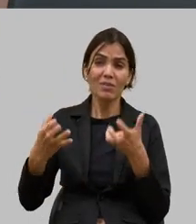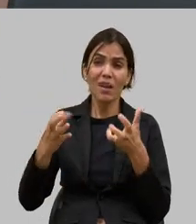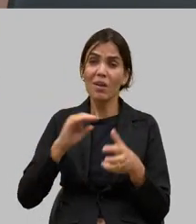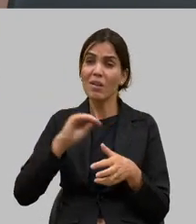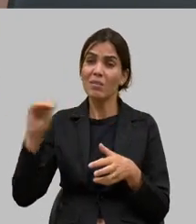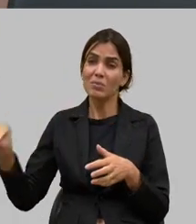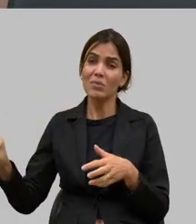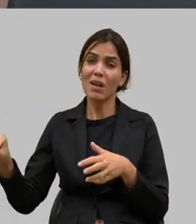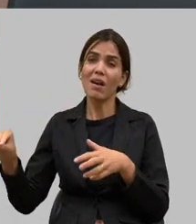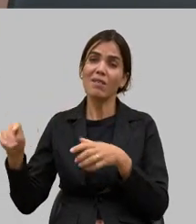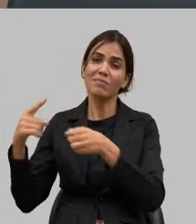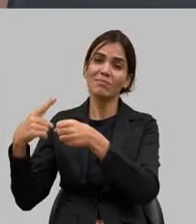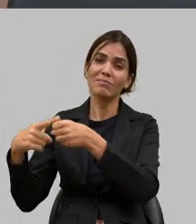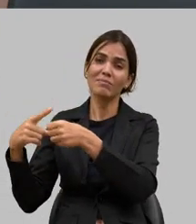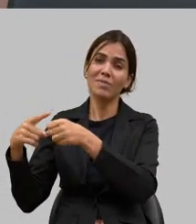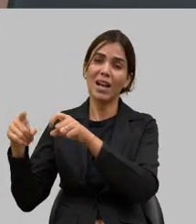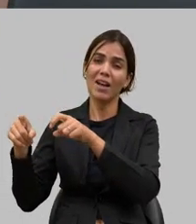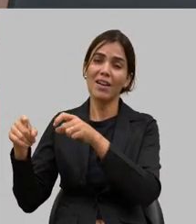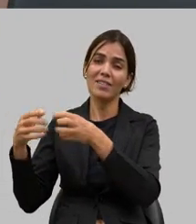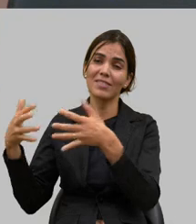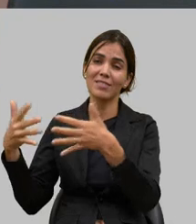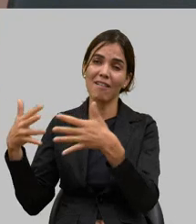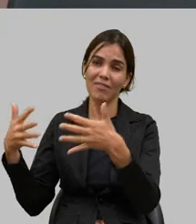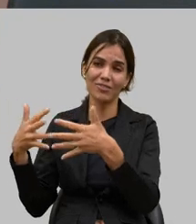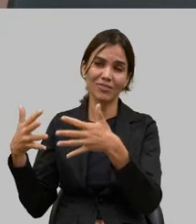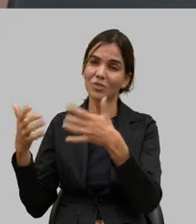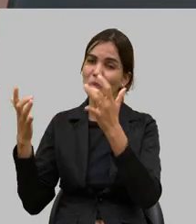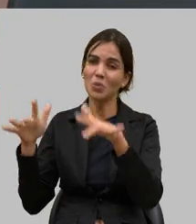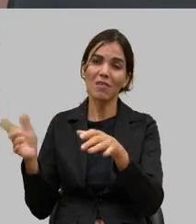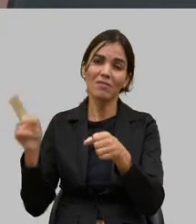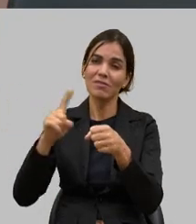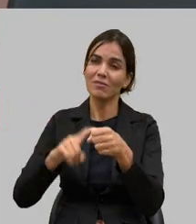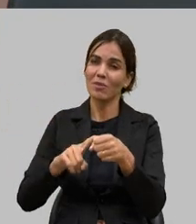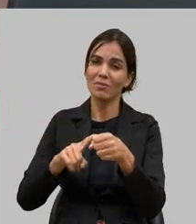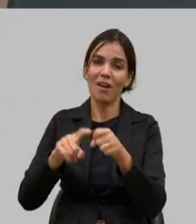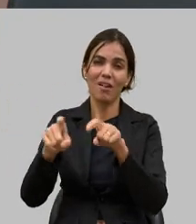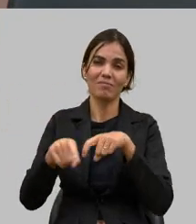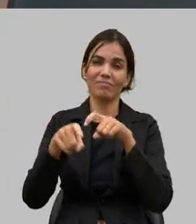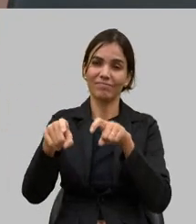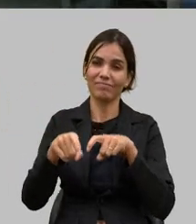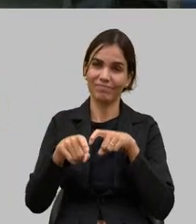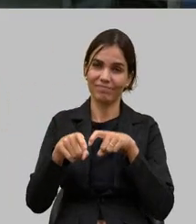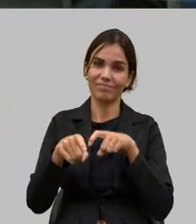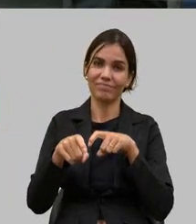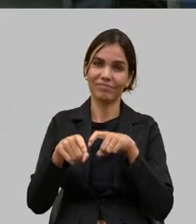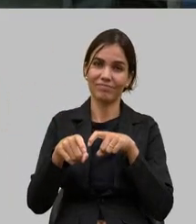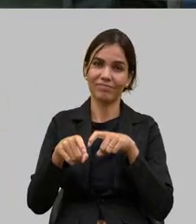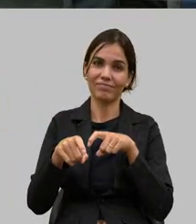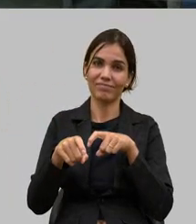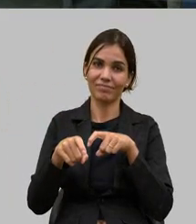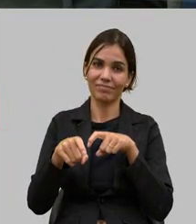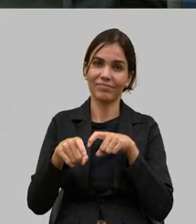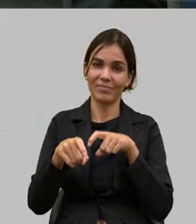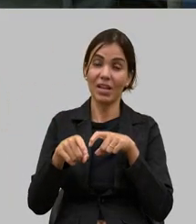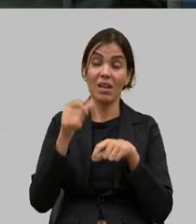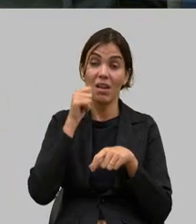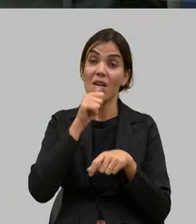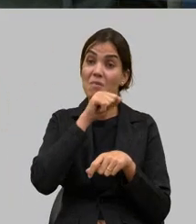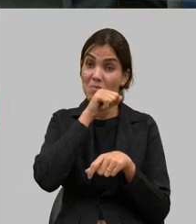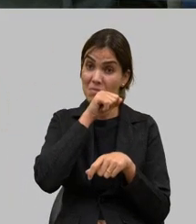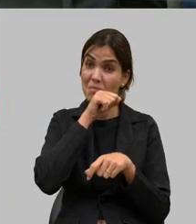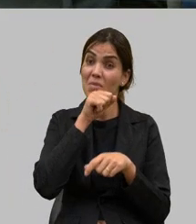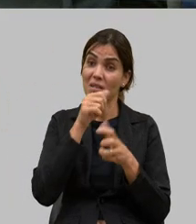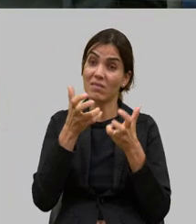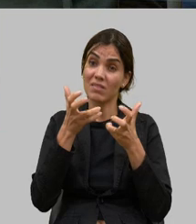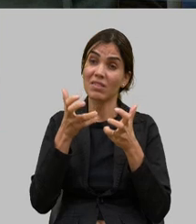voltar para a roça então garantir a sucessão vem muito da mulher porque mãe normalmente quer acompanhar os seus filhos e ir embora também